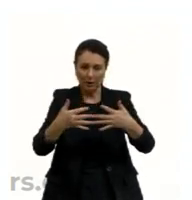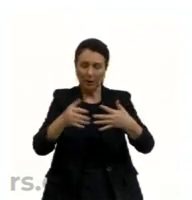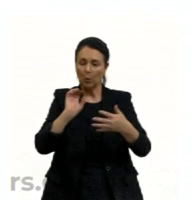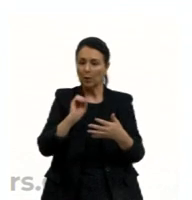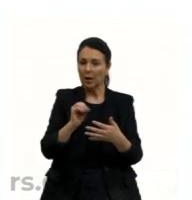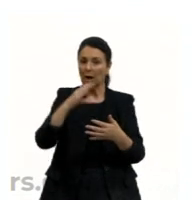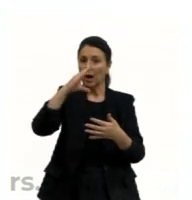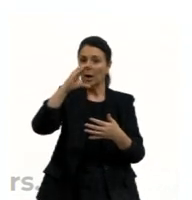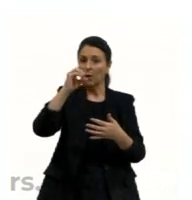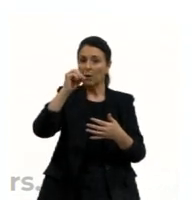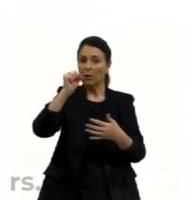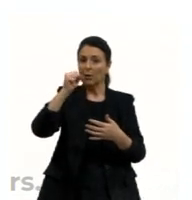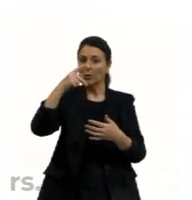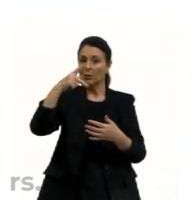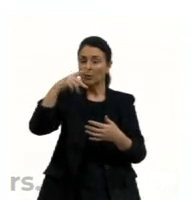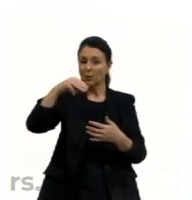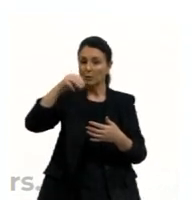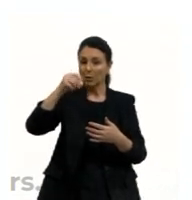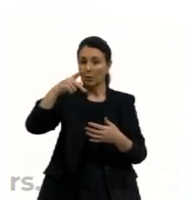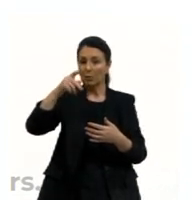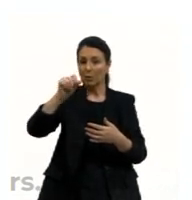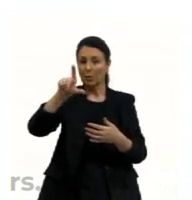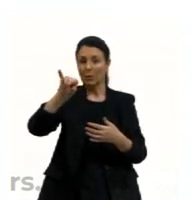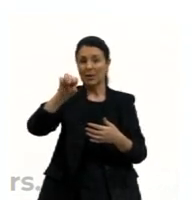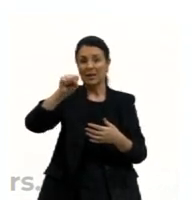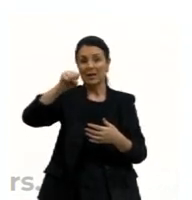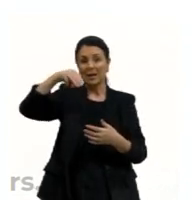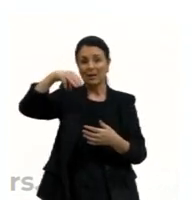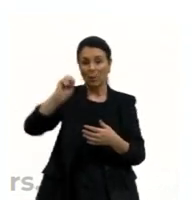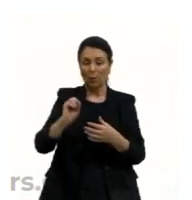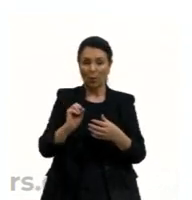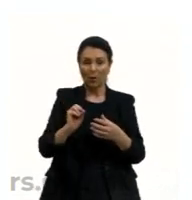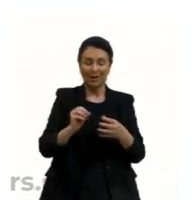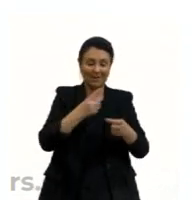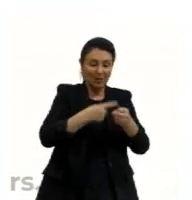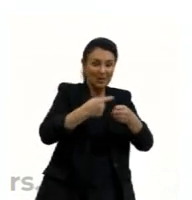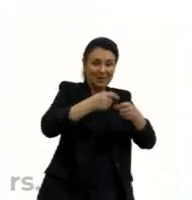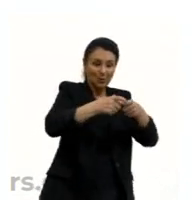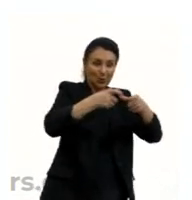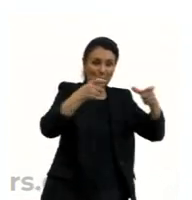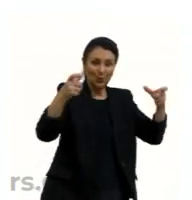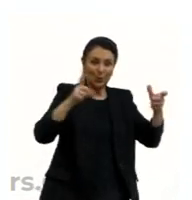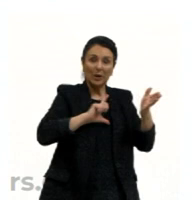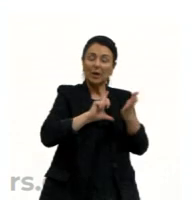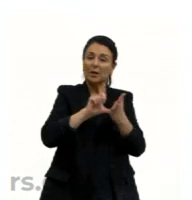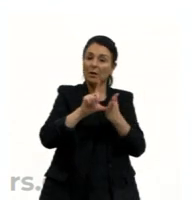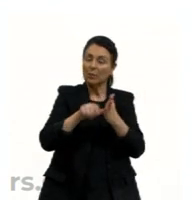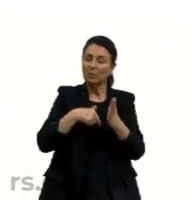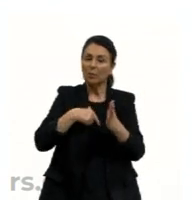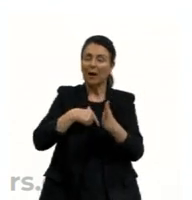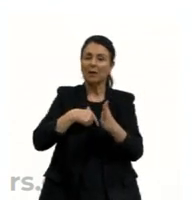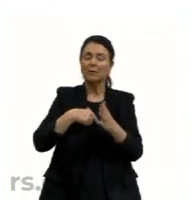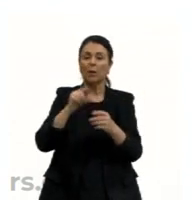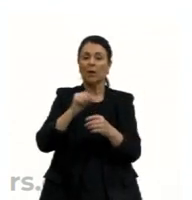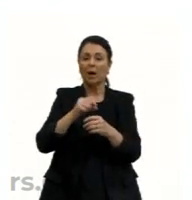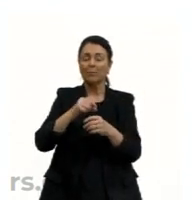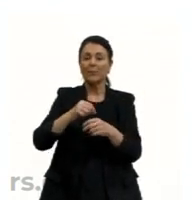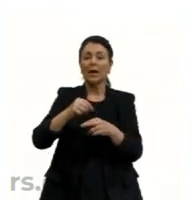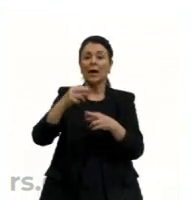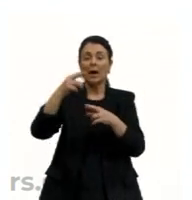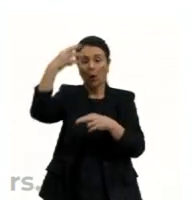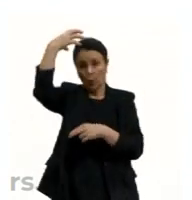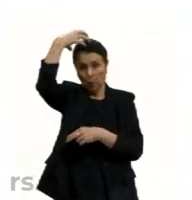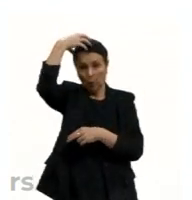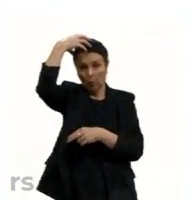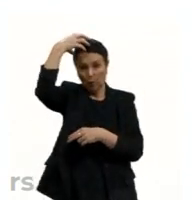a grande polis. Na sequência, vem o... vem Roma e assim por diante. mas a sociologia vai se ocupar